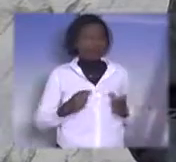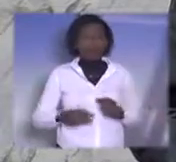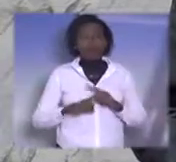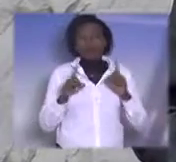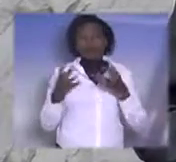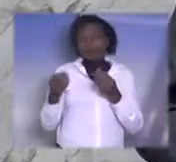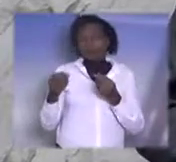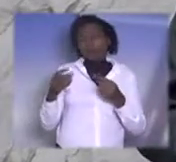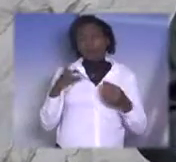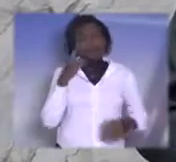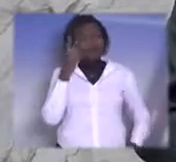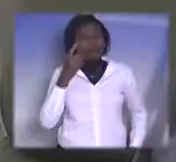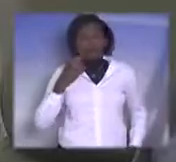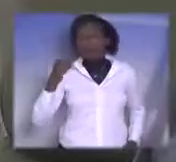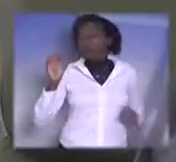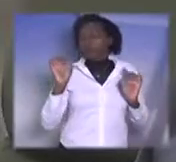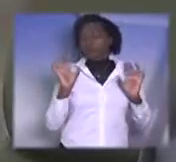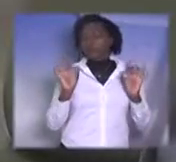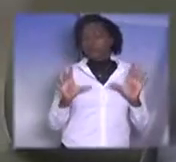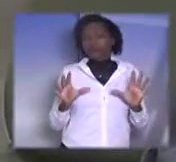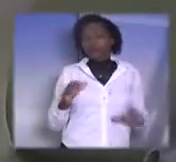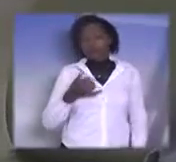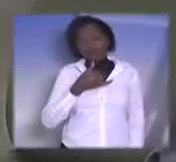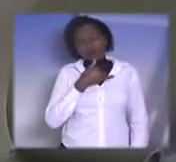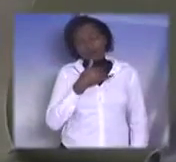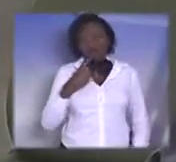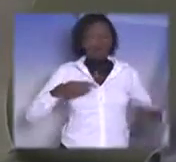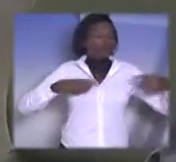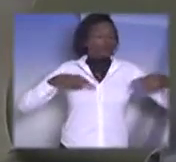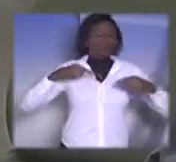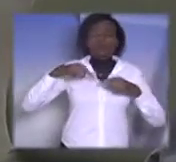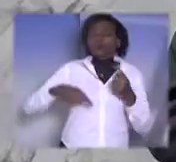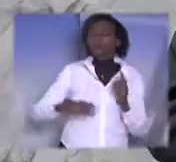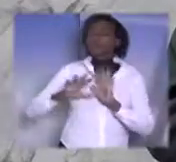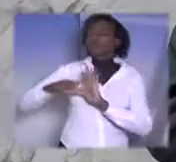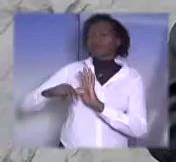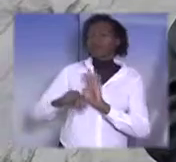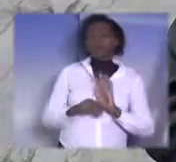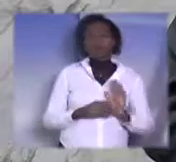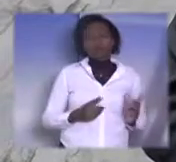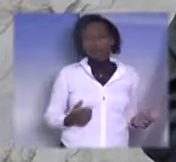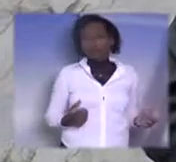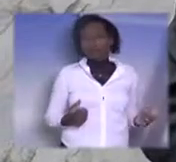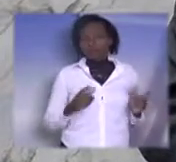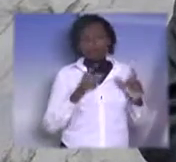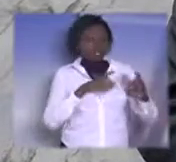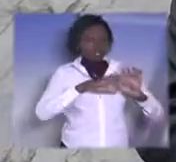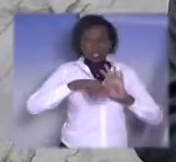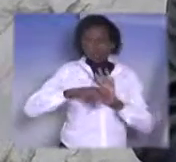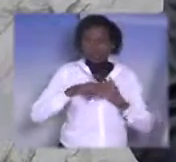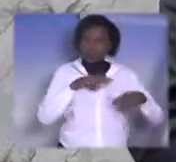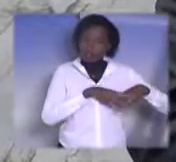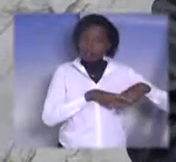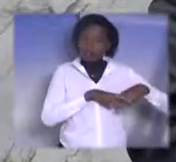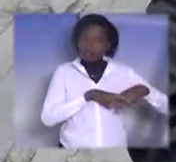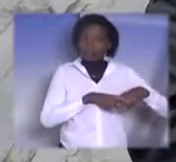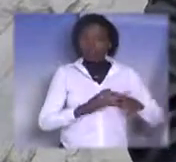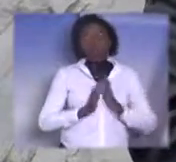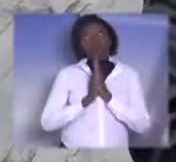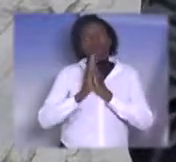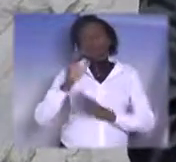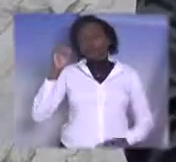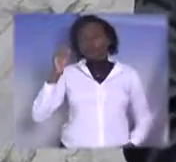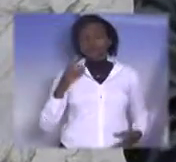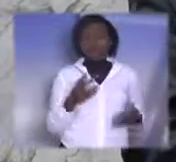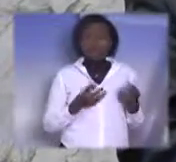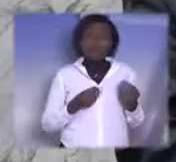nós temos que mudar essa triste realidade, política não é lugar de bandido, lugar de ladrão é na cadeia, graças a Deus, muitos